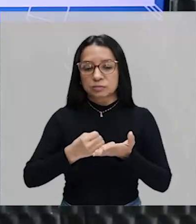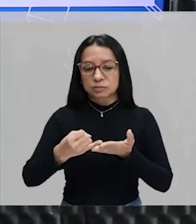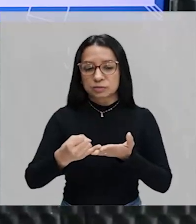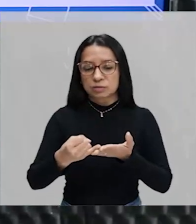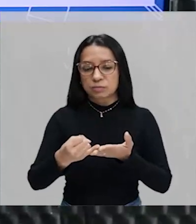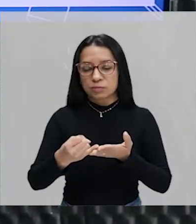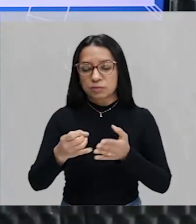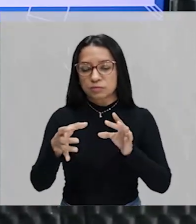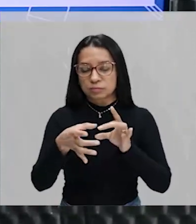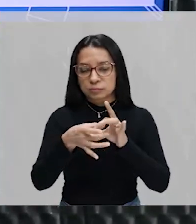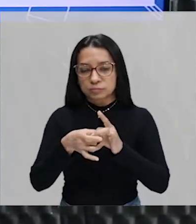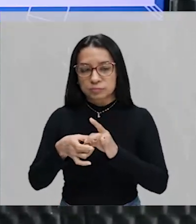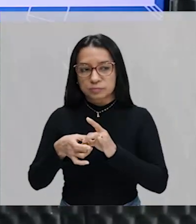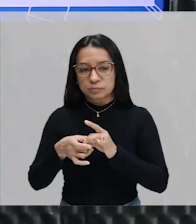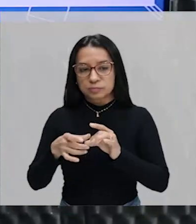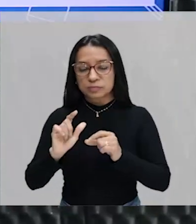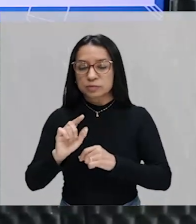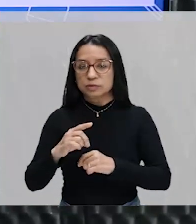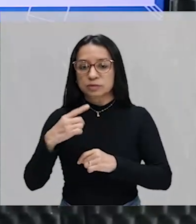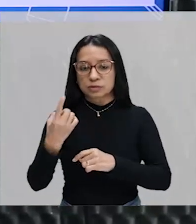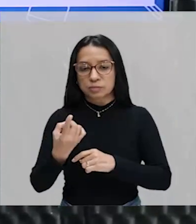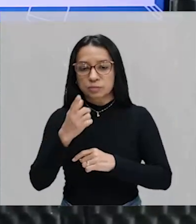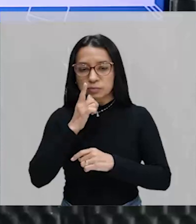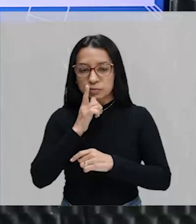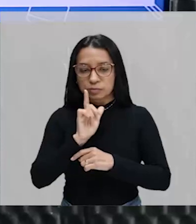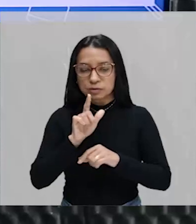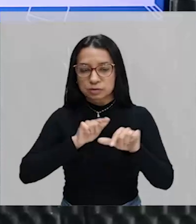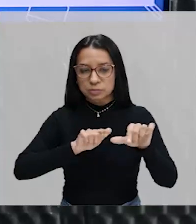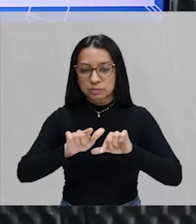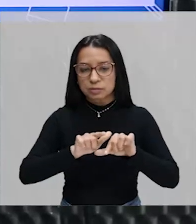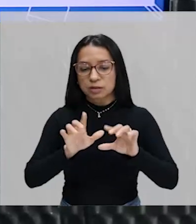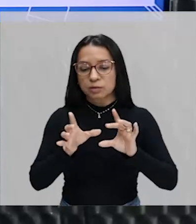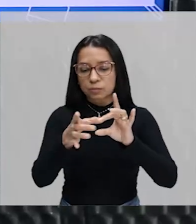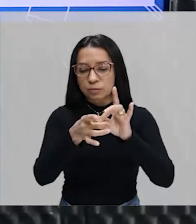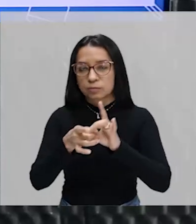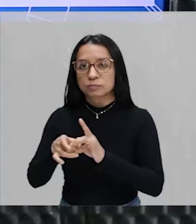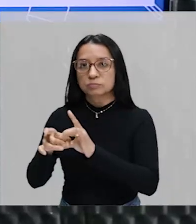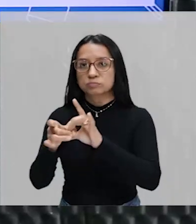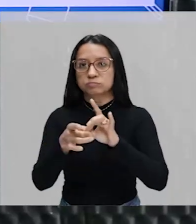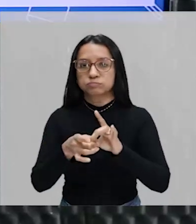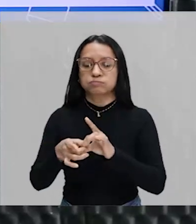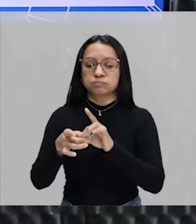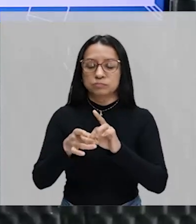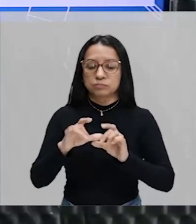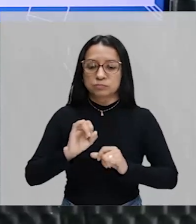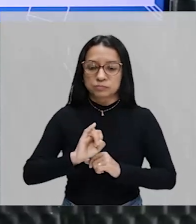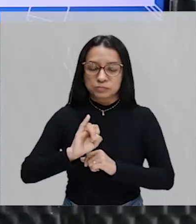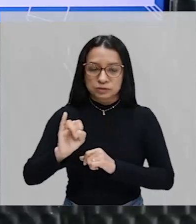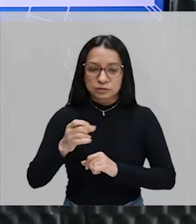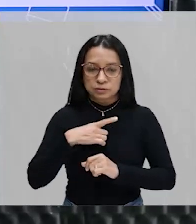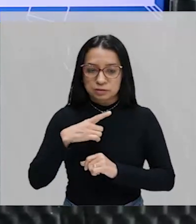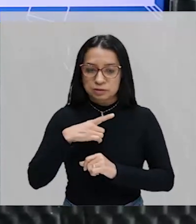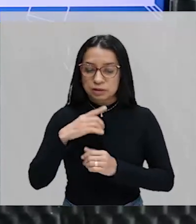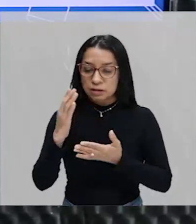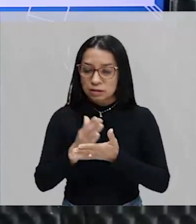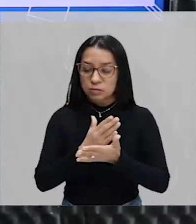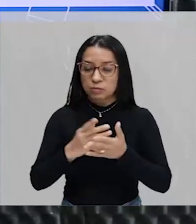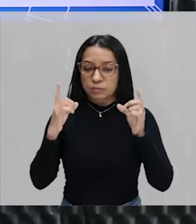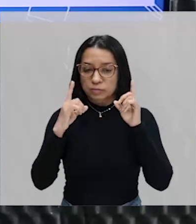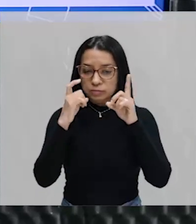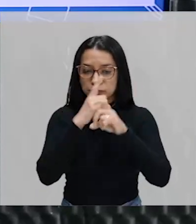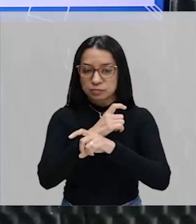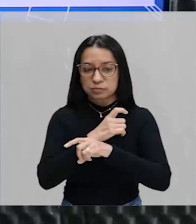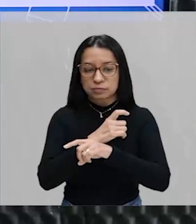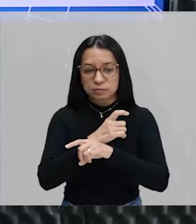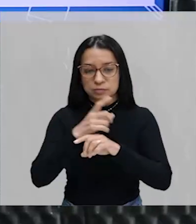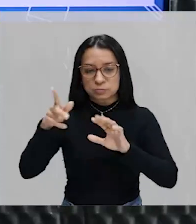essa interseção para que depois a gente trabalhe com a união. Se você ainda tiver alguma dificuldade, essa